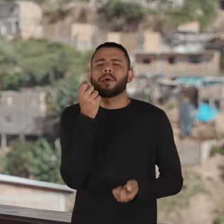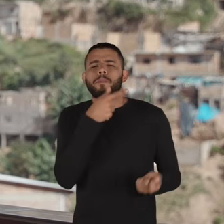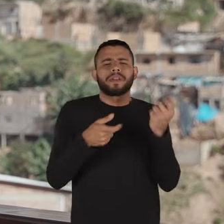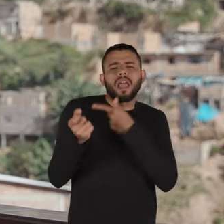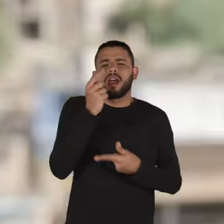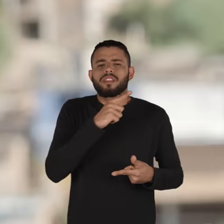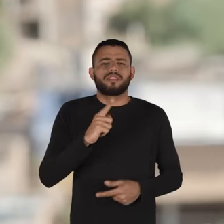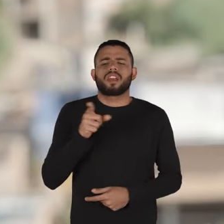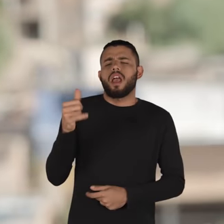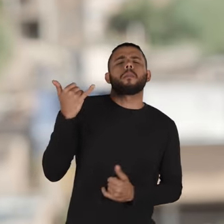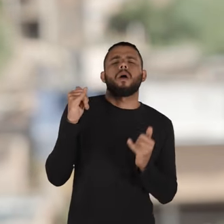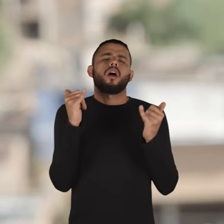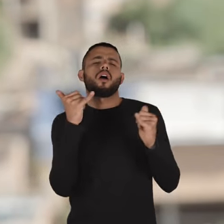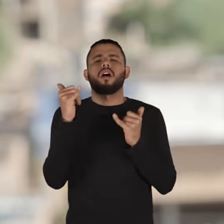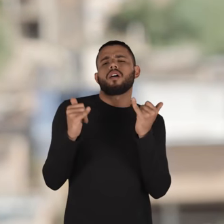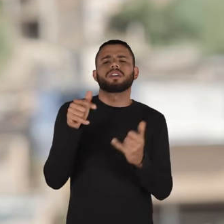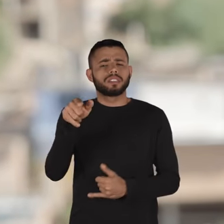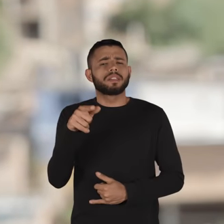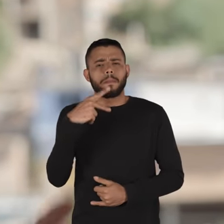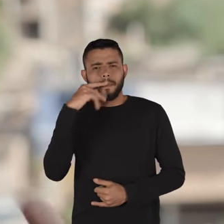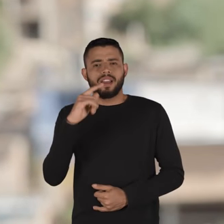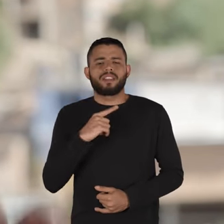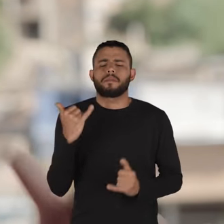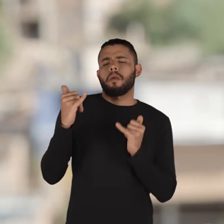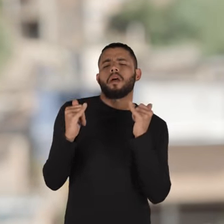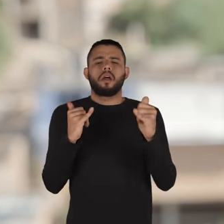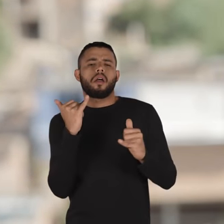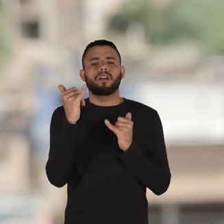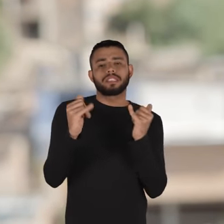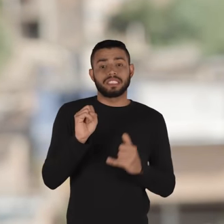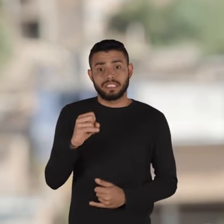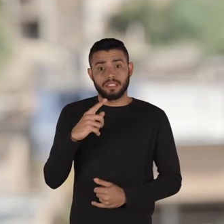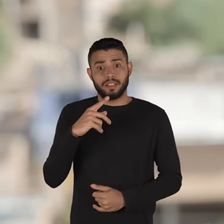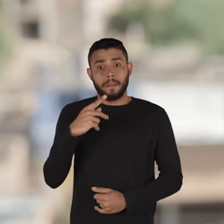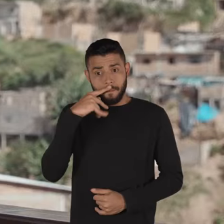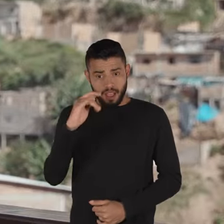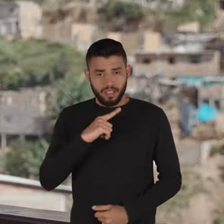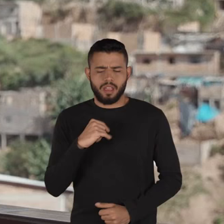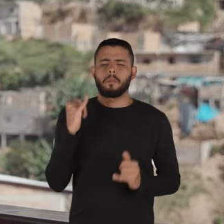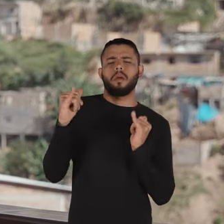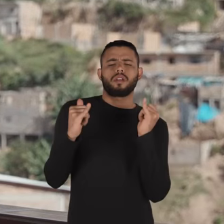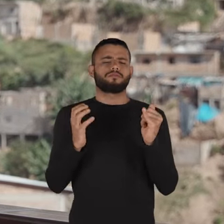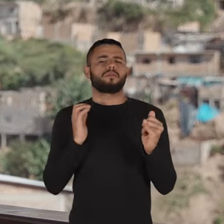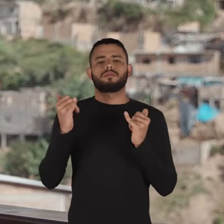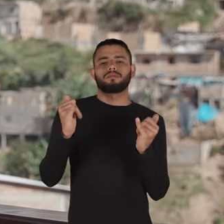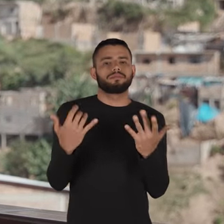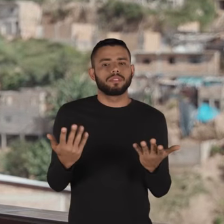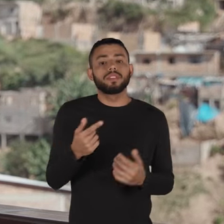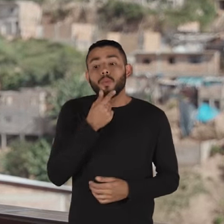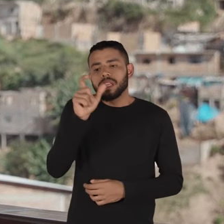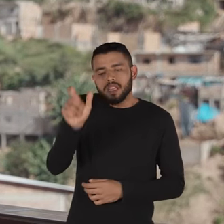a gente tem umas piadas assim. Ah, boy, você tem pai. Boy, então é boy, boy, boy, boy. Quando tem pai, é boy. Tem um dos meninos,